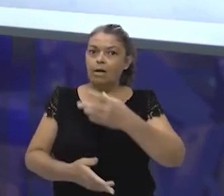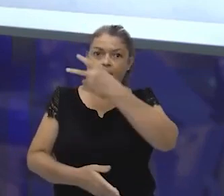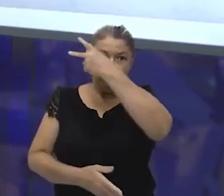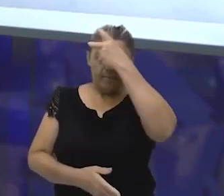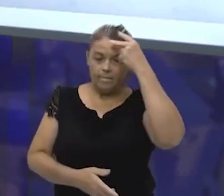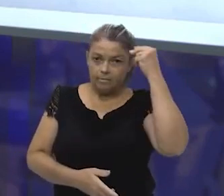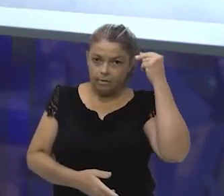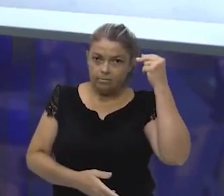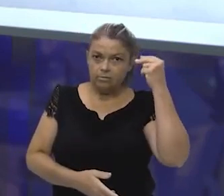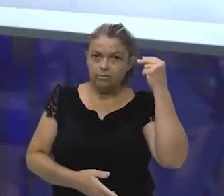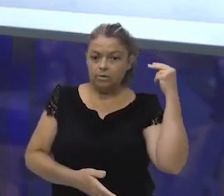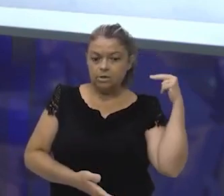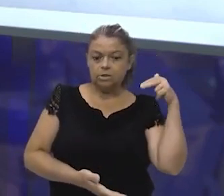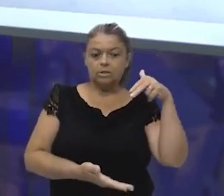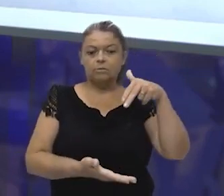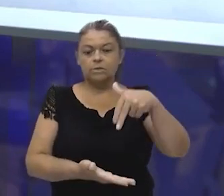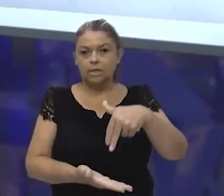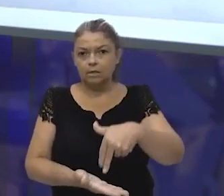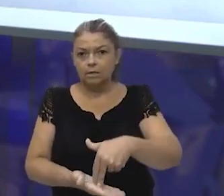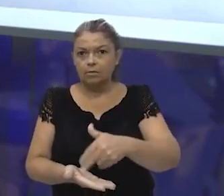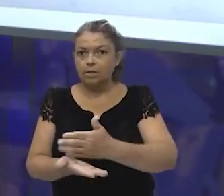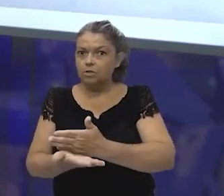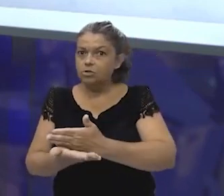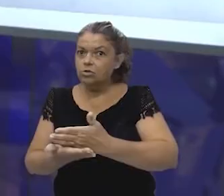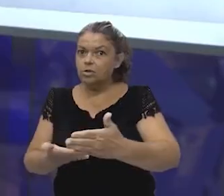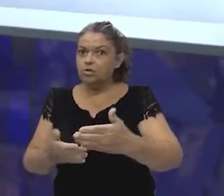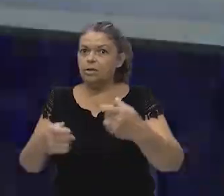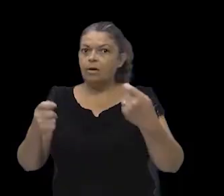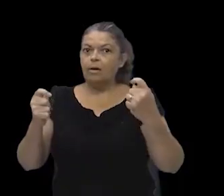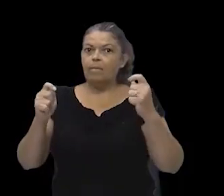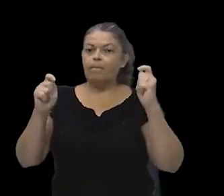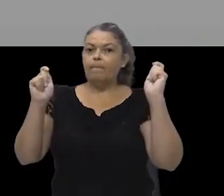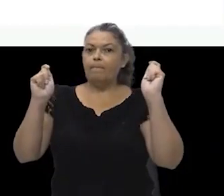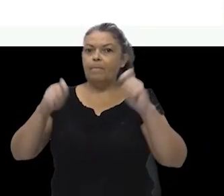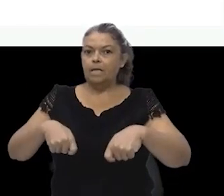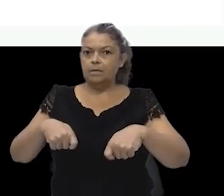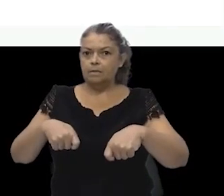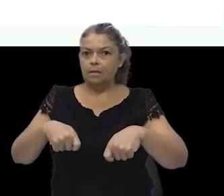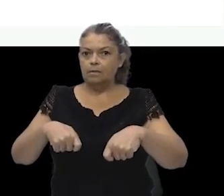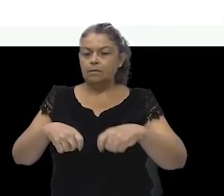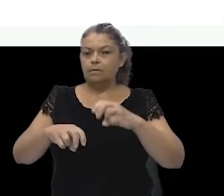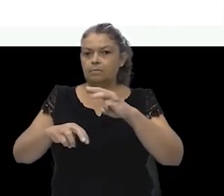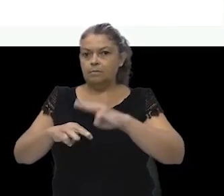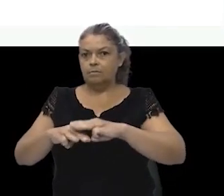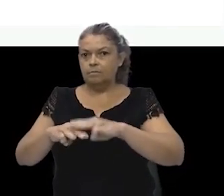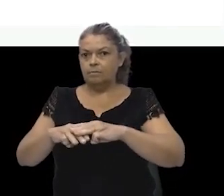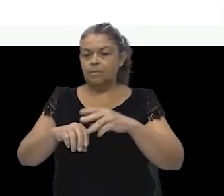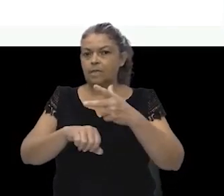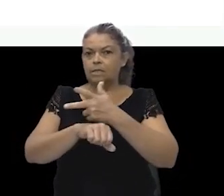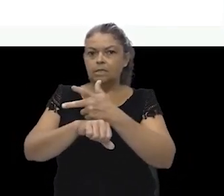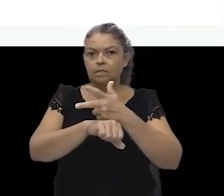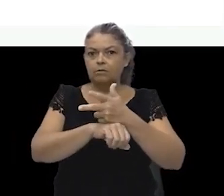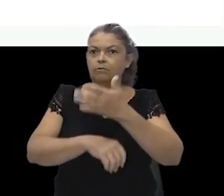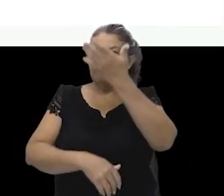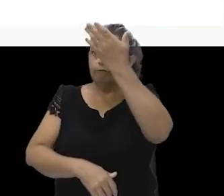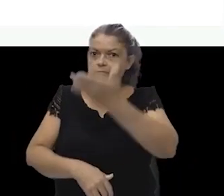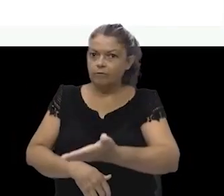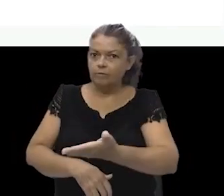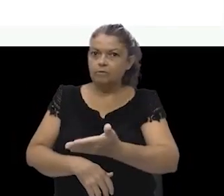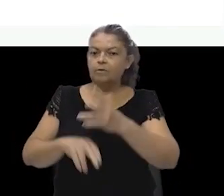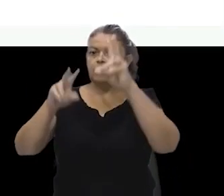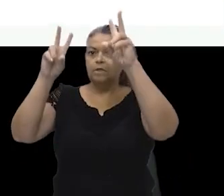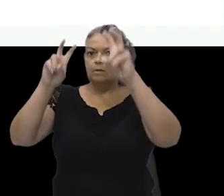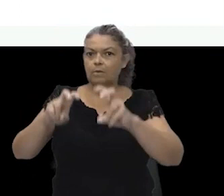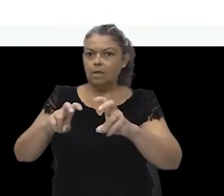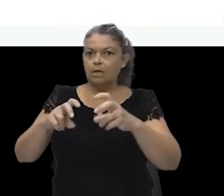para vivenciar uma habilidade voltada para o sexto ano. E neste vídeo, iremos trabalhar a unidade temática